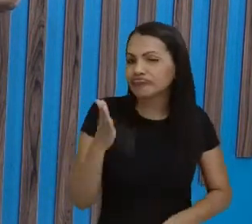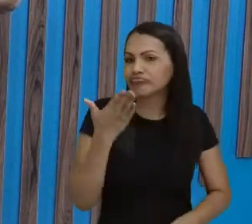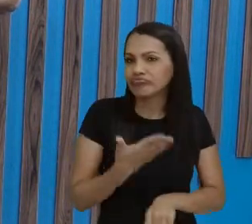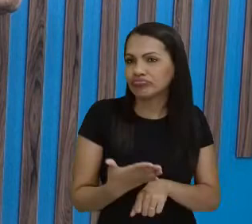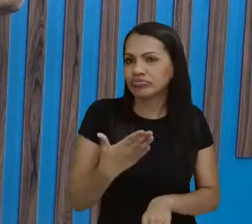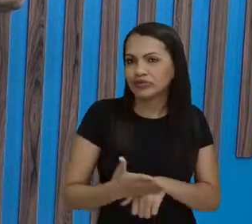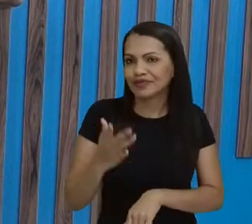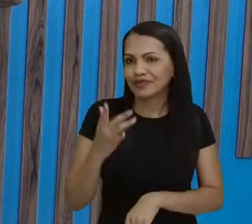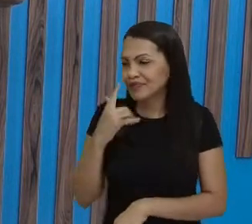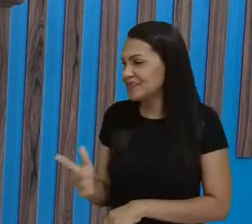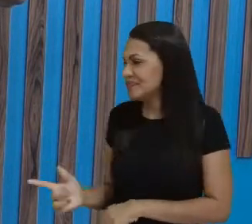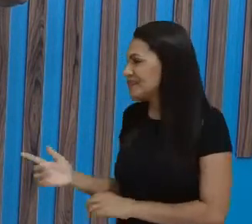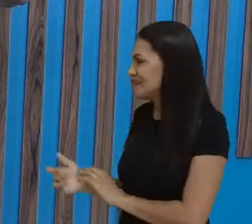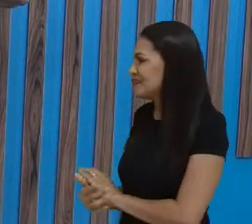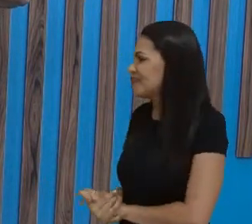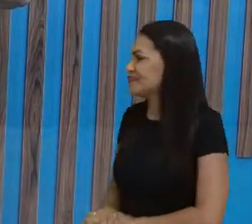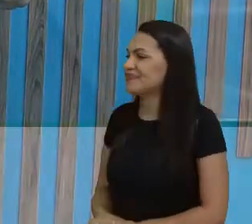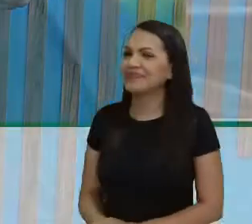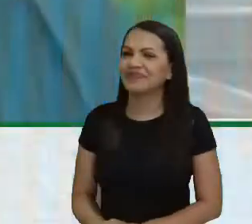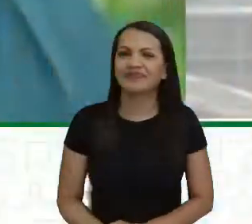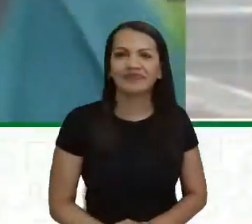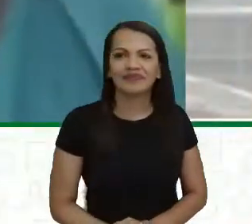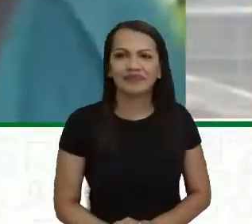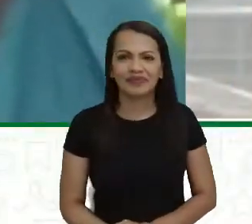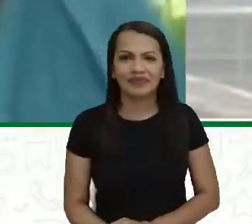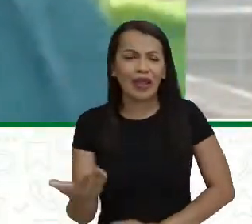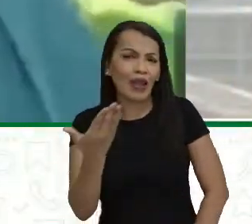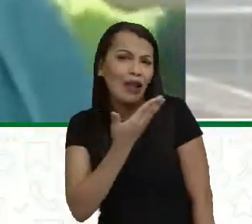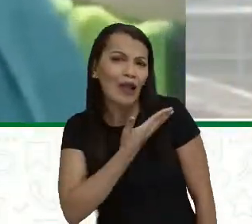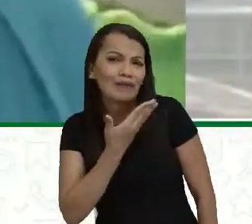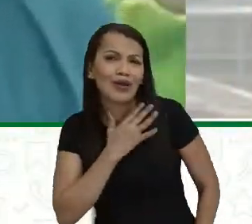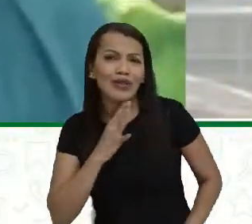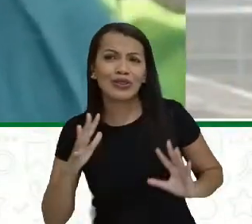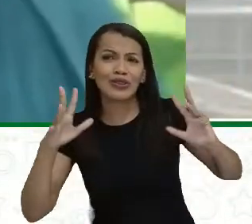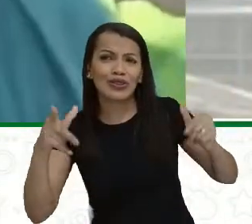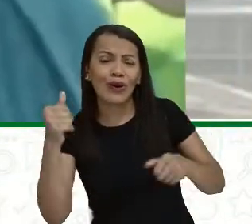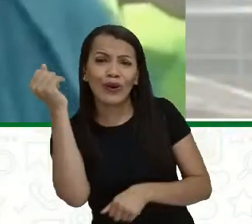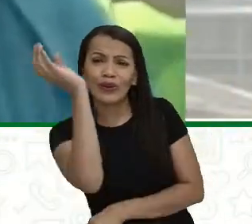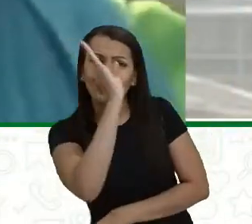rapidinho... As amigas de todo o Brasil,